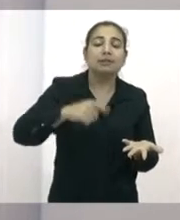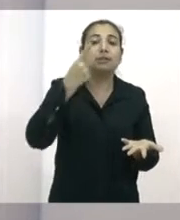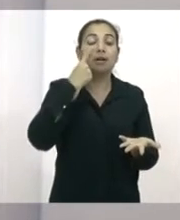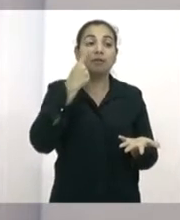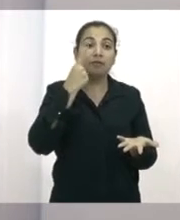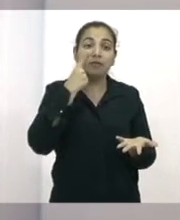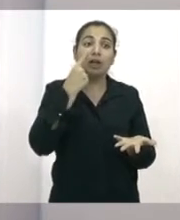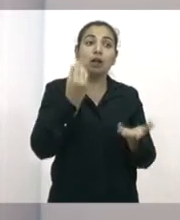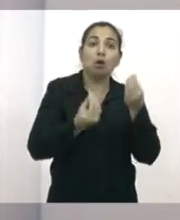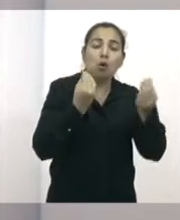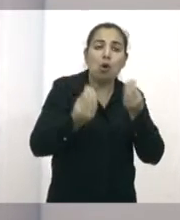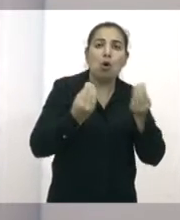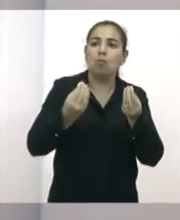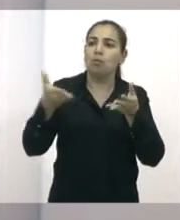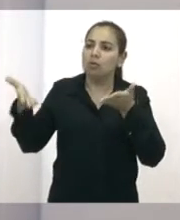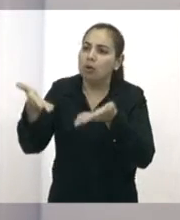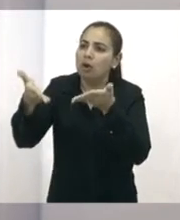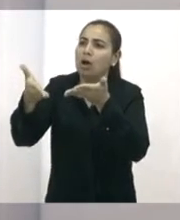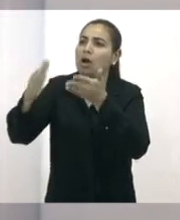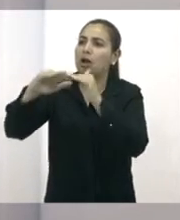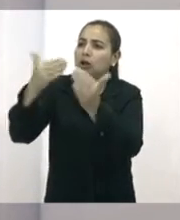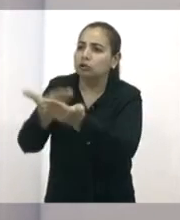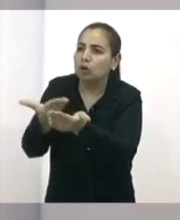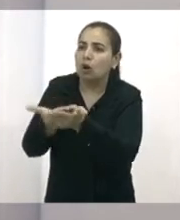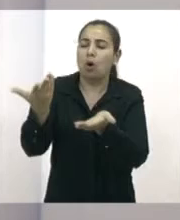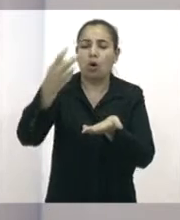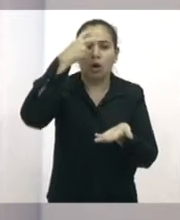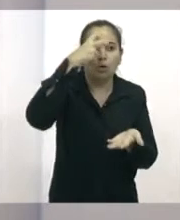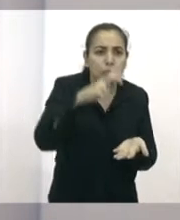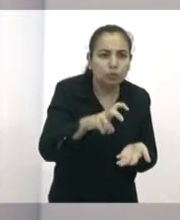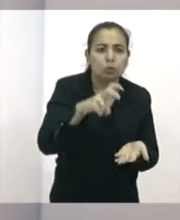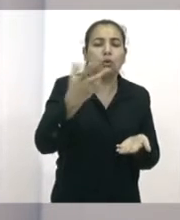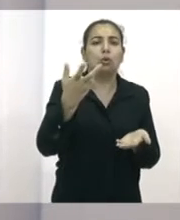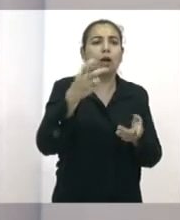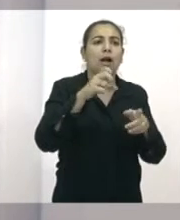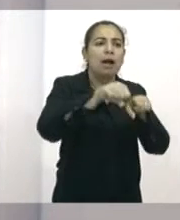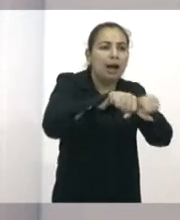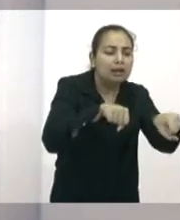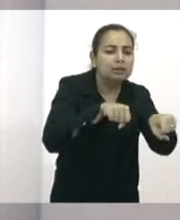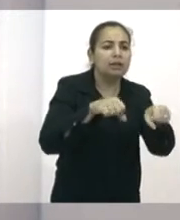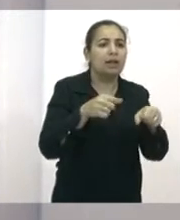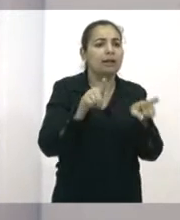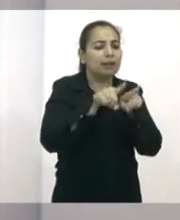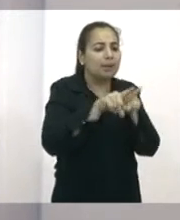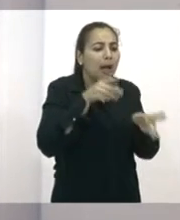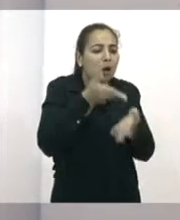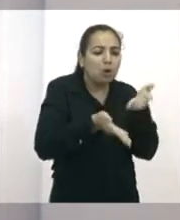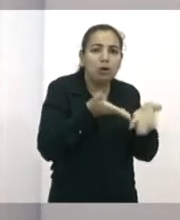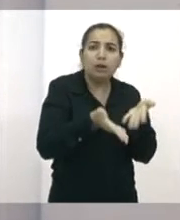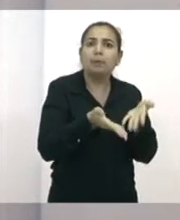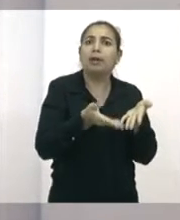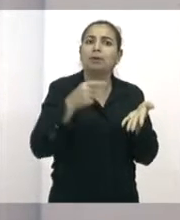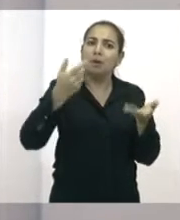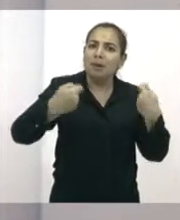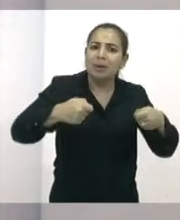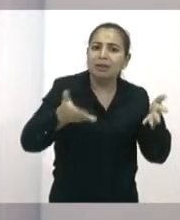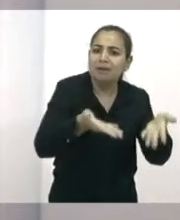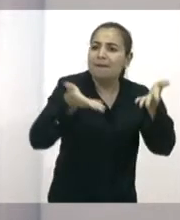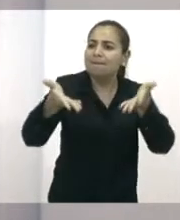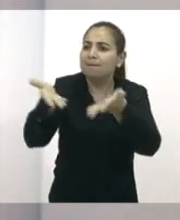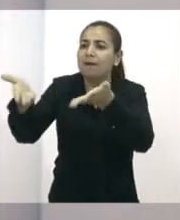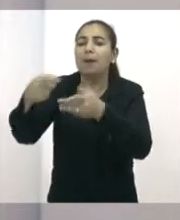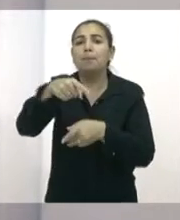perspectiva educacional, na perspectiva cultural, na perspectiva assistencial e de acolhimento para que a gente mude essa